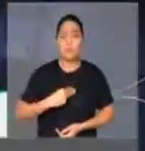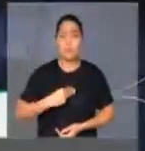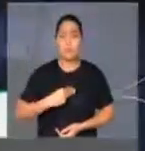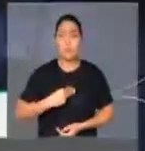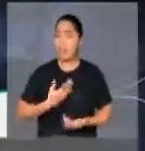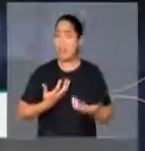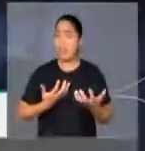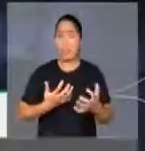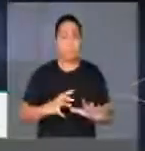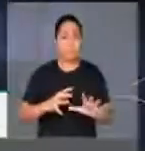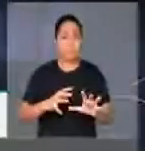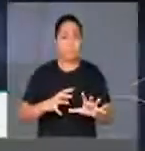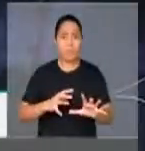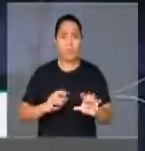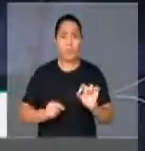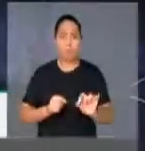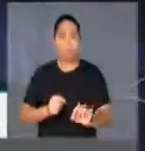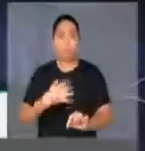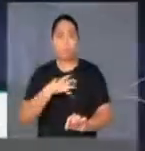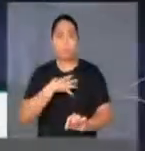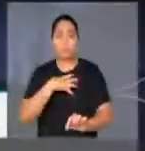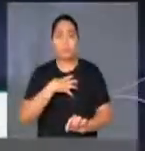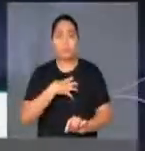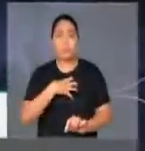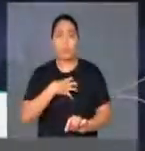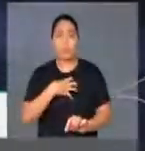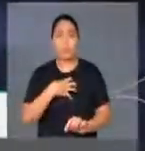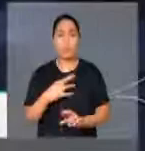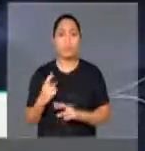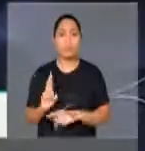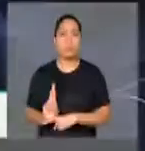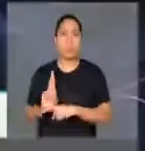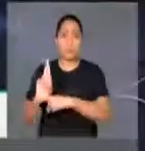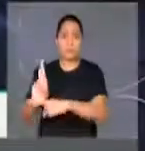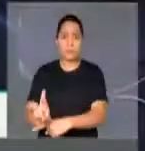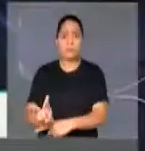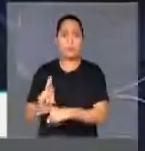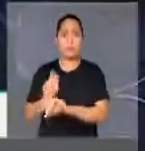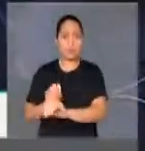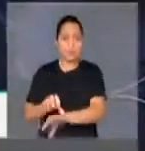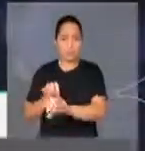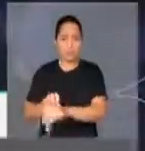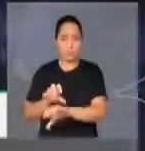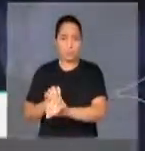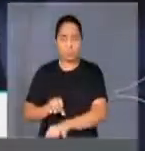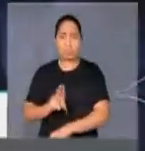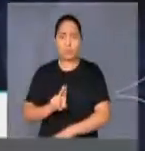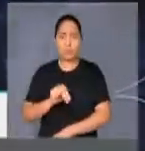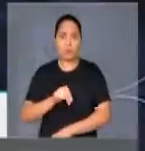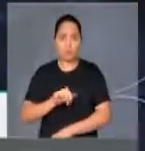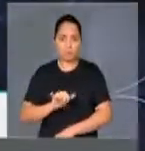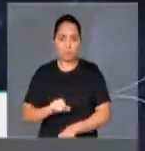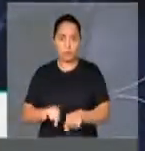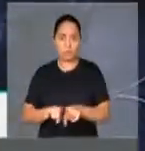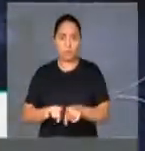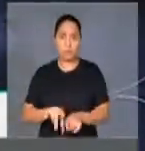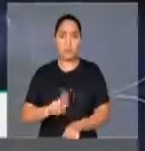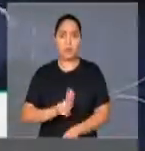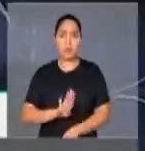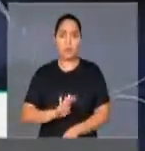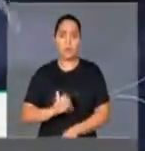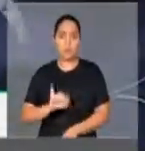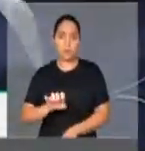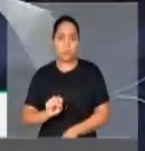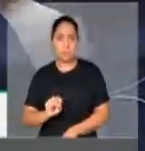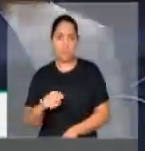recusou a ouvir os representantes estudantis, os representantes da UNE e da UBS. Nós podemos